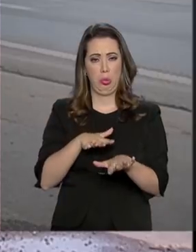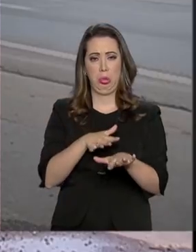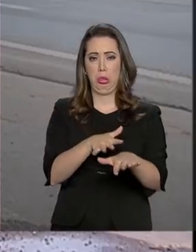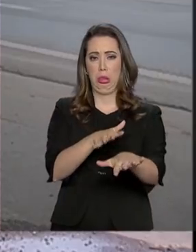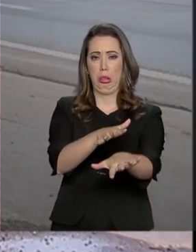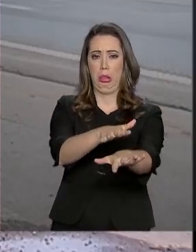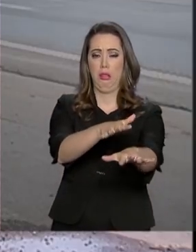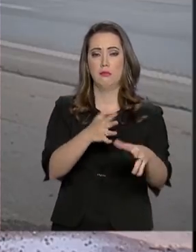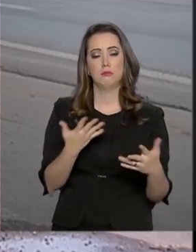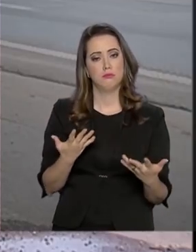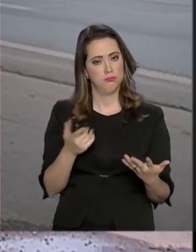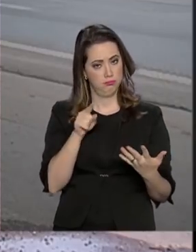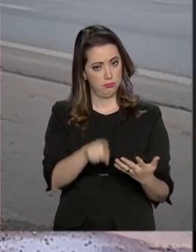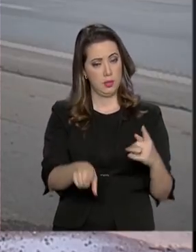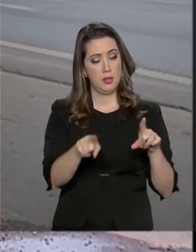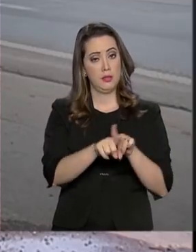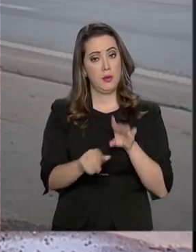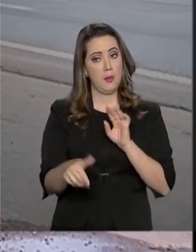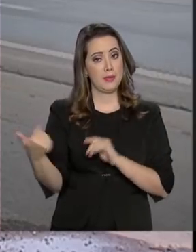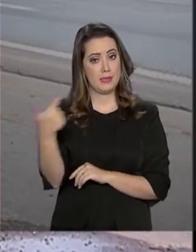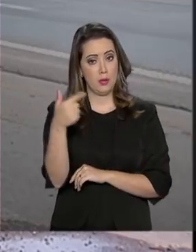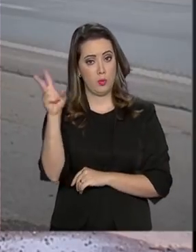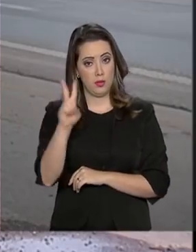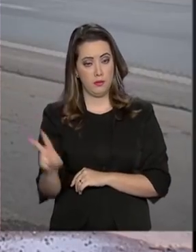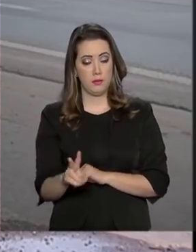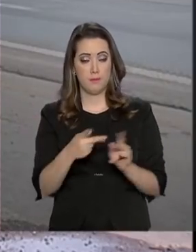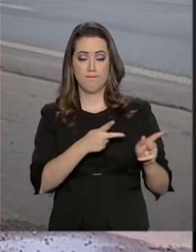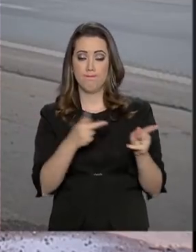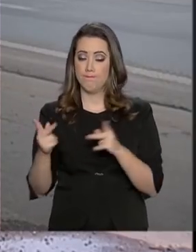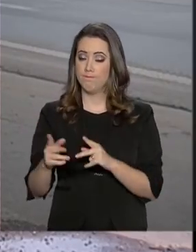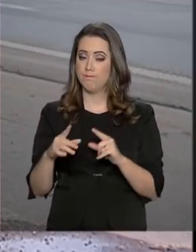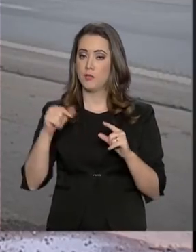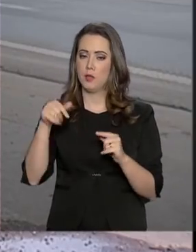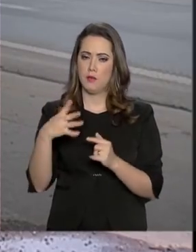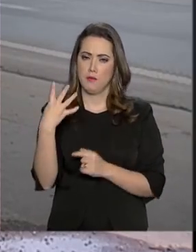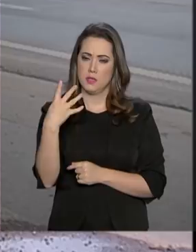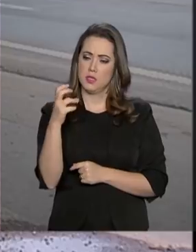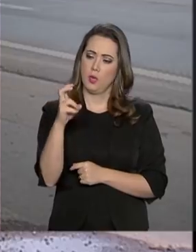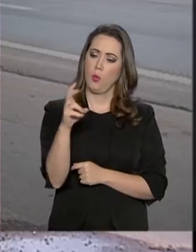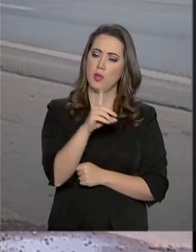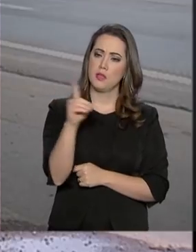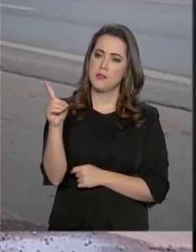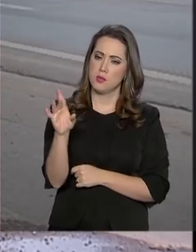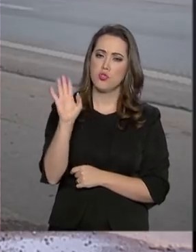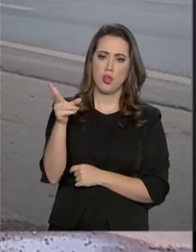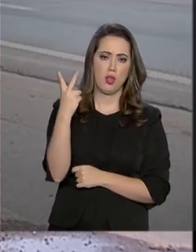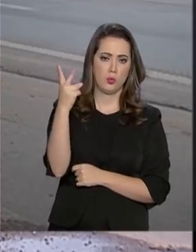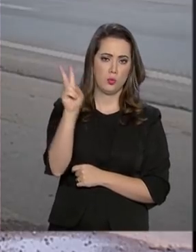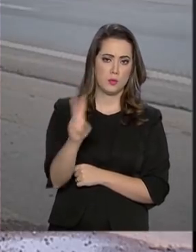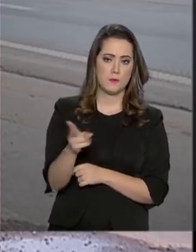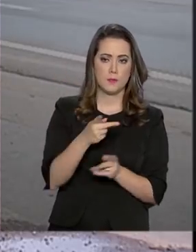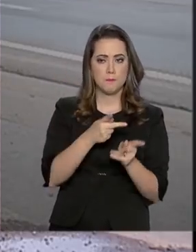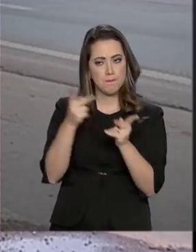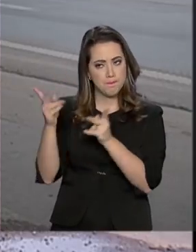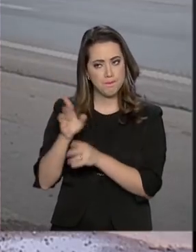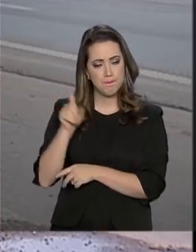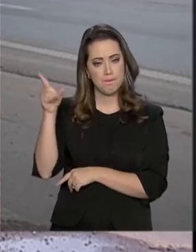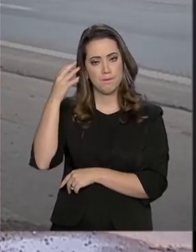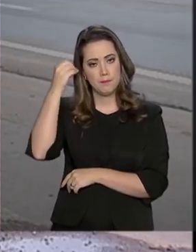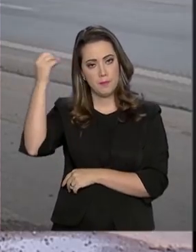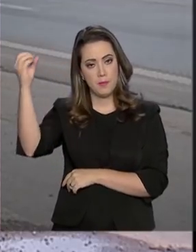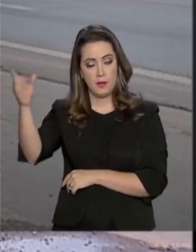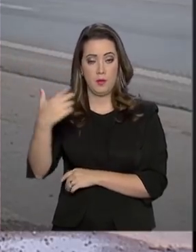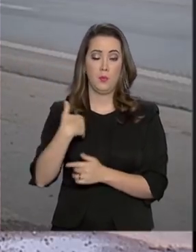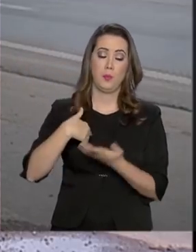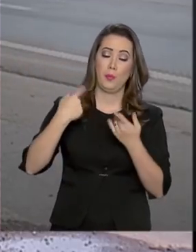Esta é a segunda vez que o ministro visita a região em menos de 45 dias. O trabalho para garantir o deslocamento